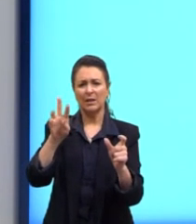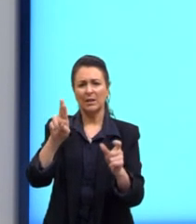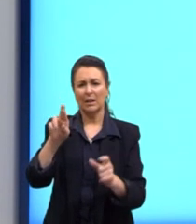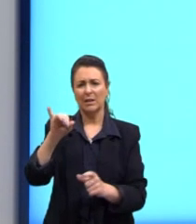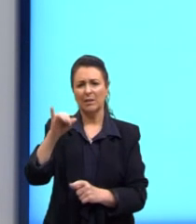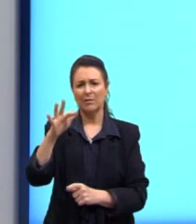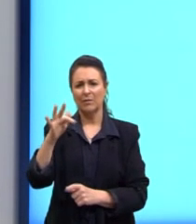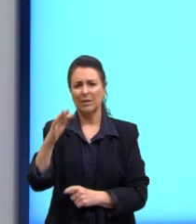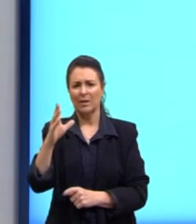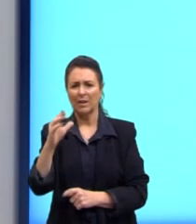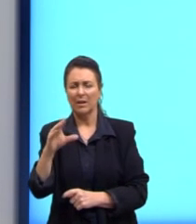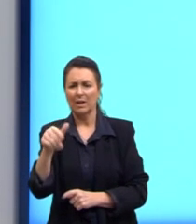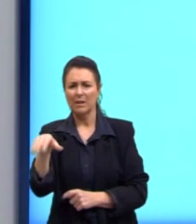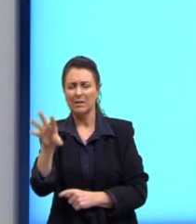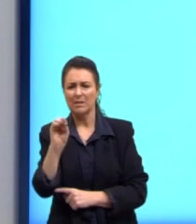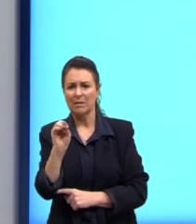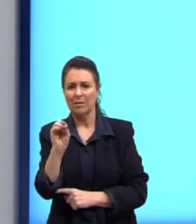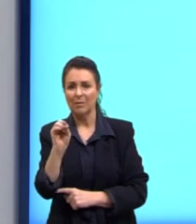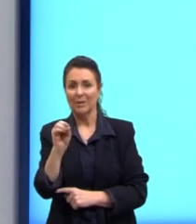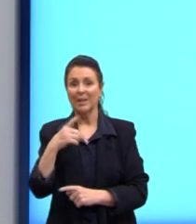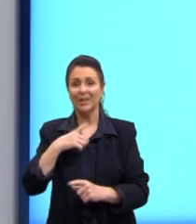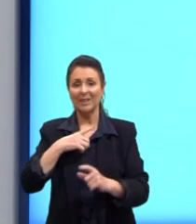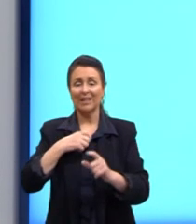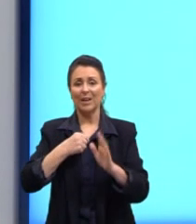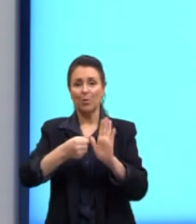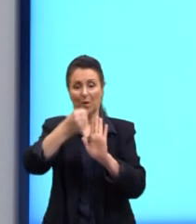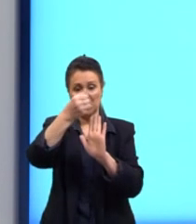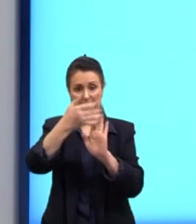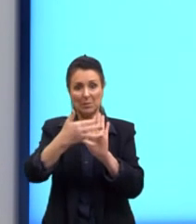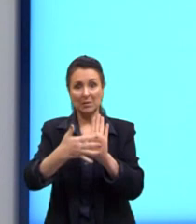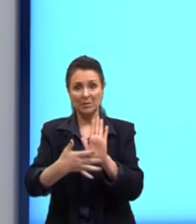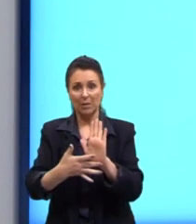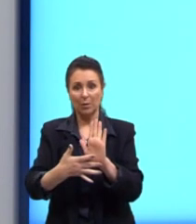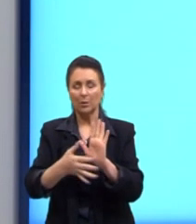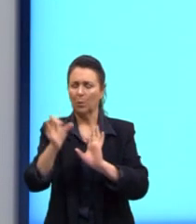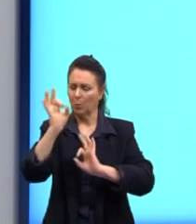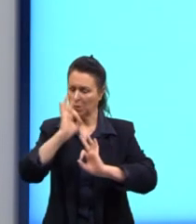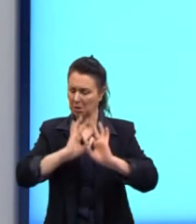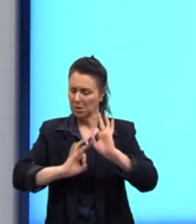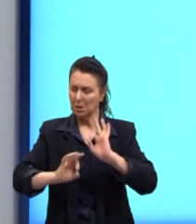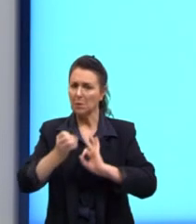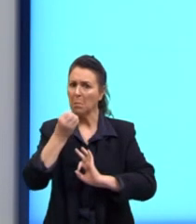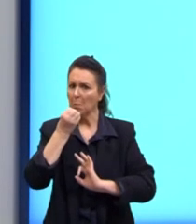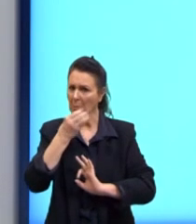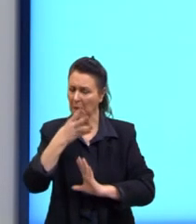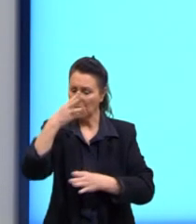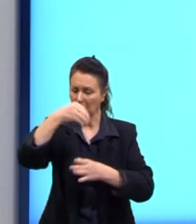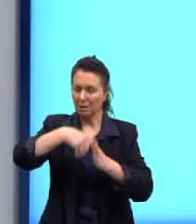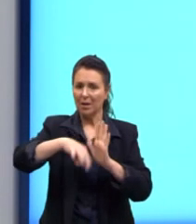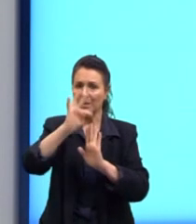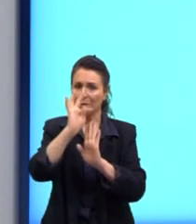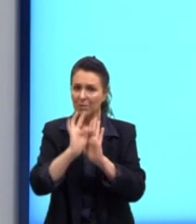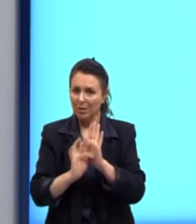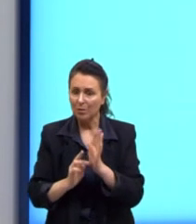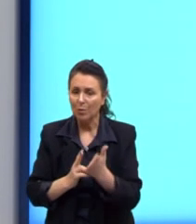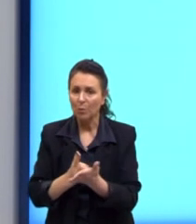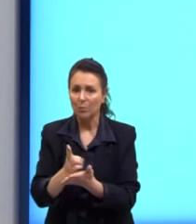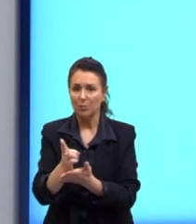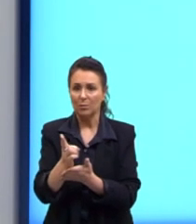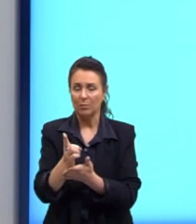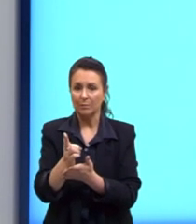definição em seguida. Isso também está muito bem organizado dentro do texto. E, continuando,